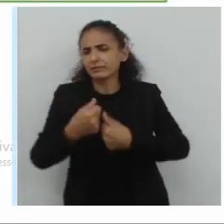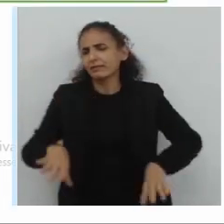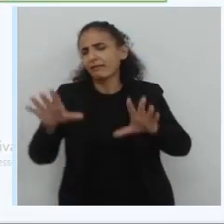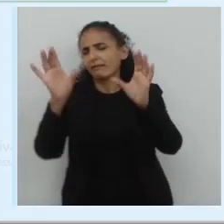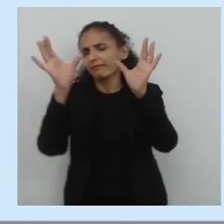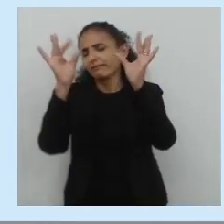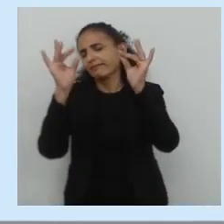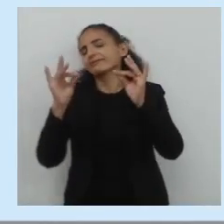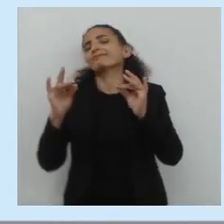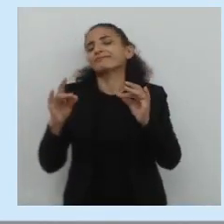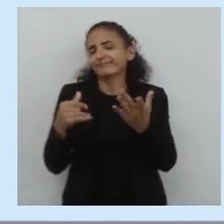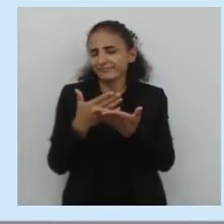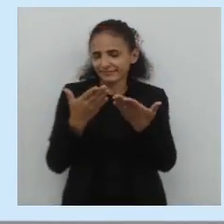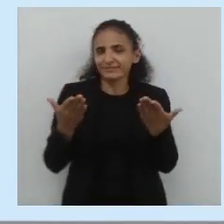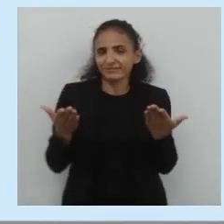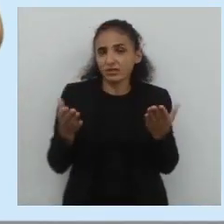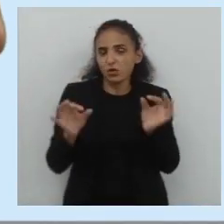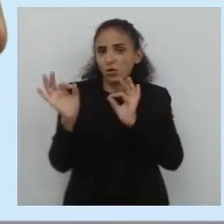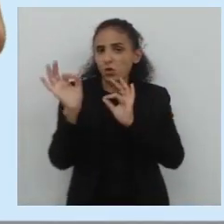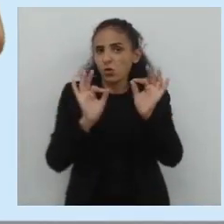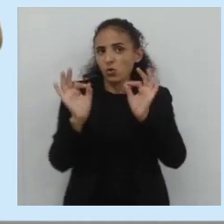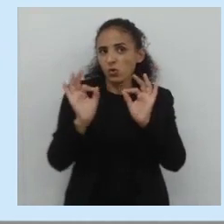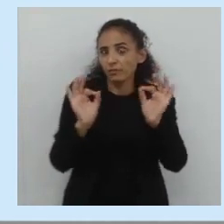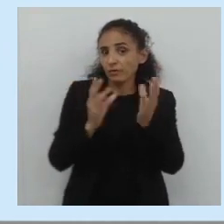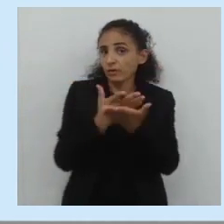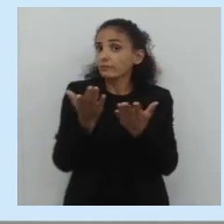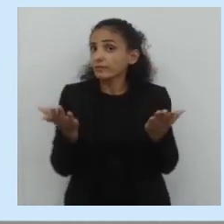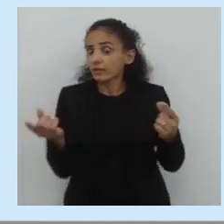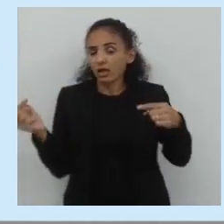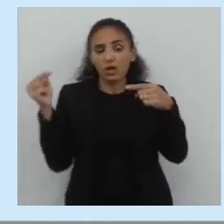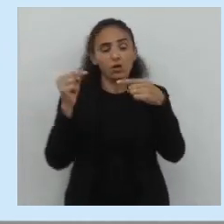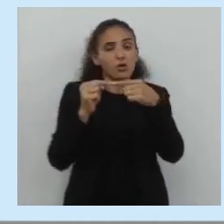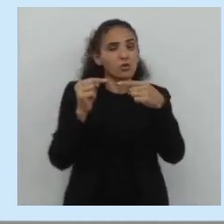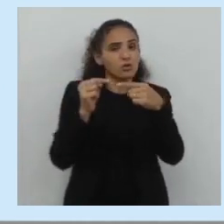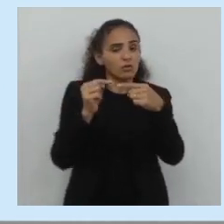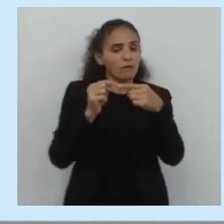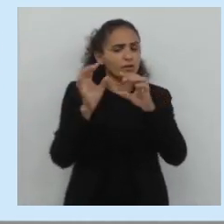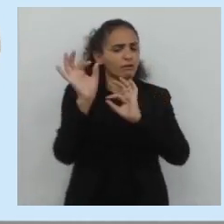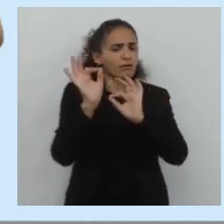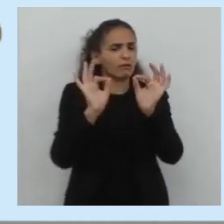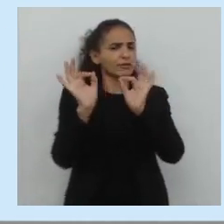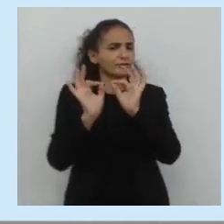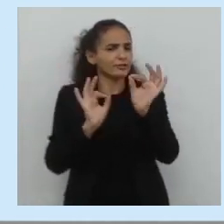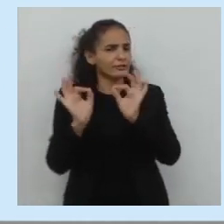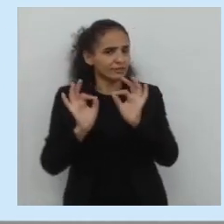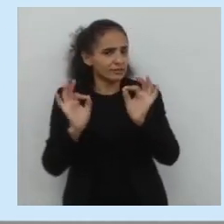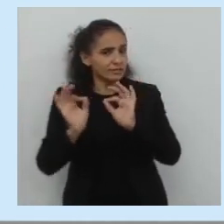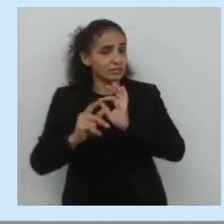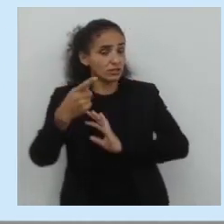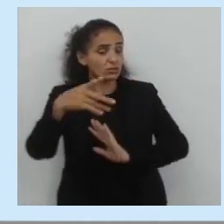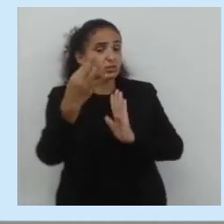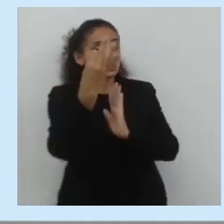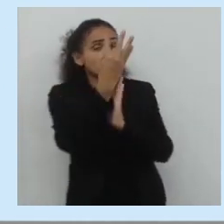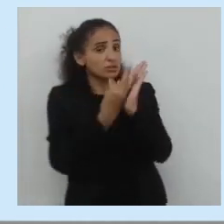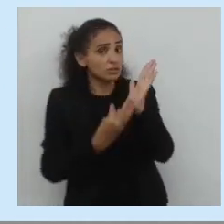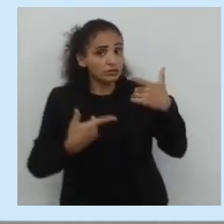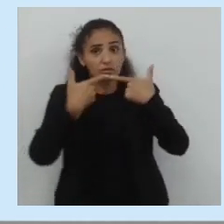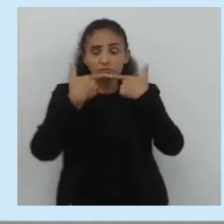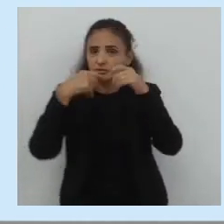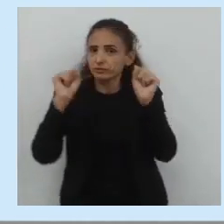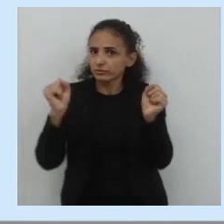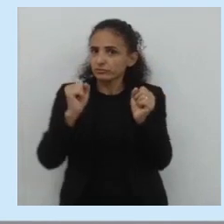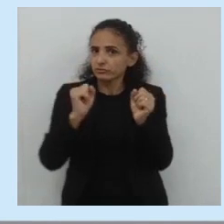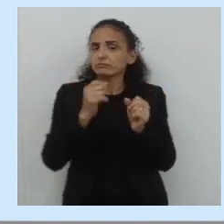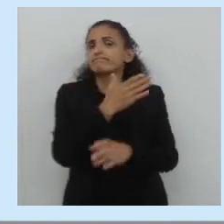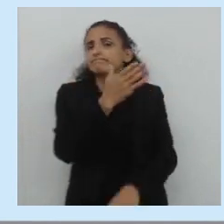e etc. Então vejam só aqui. Coesão diz respeito a essa arquitetura, organização linguística do